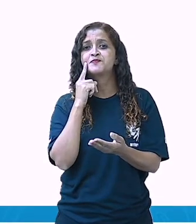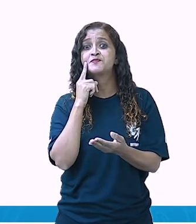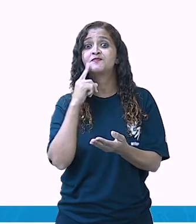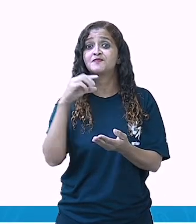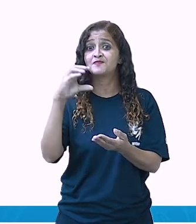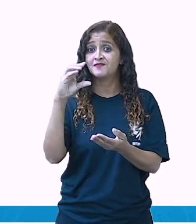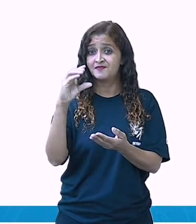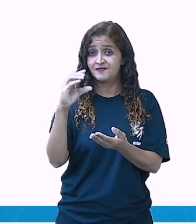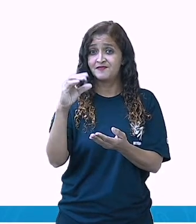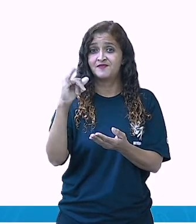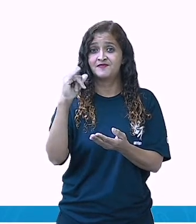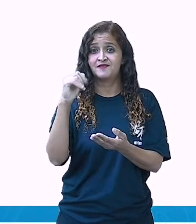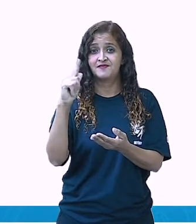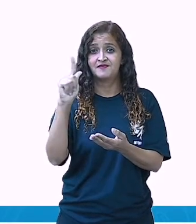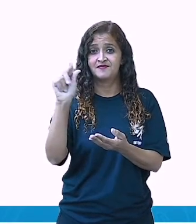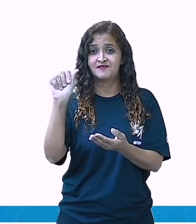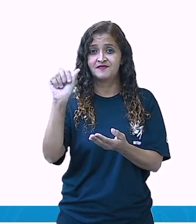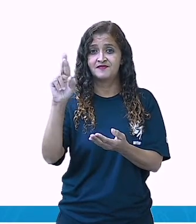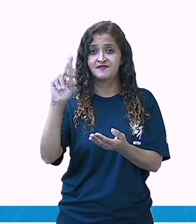cigarra?